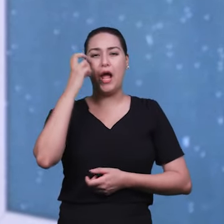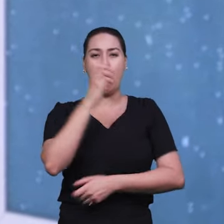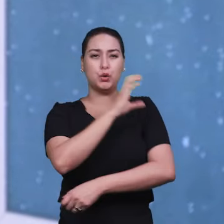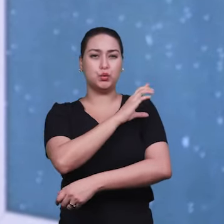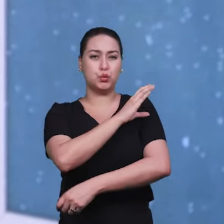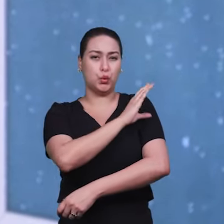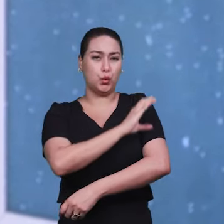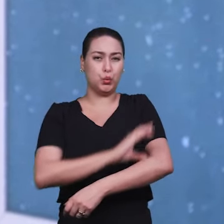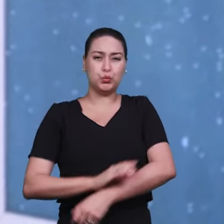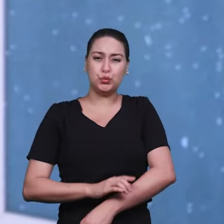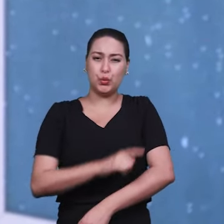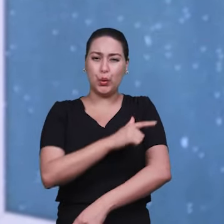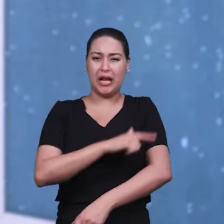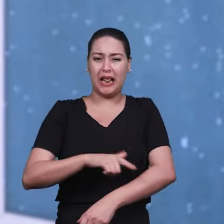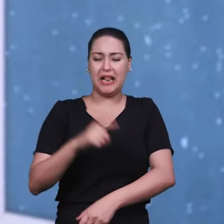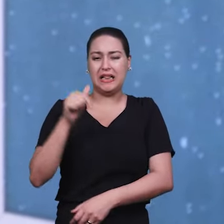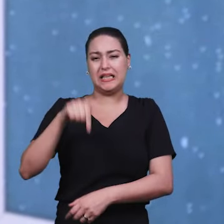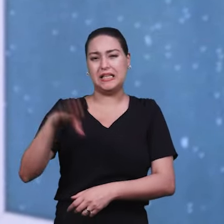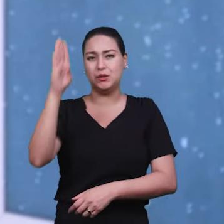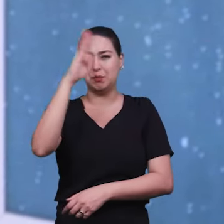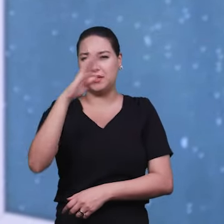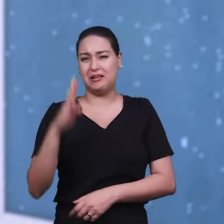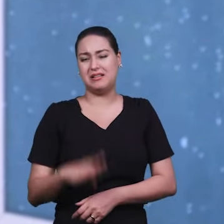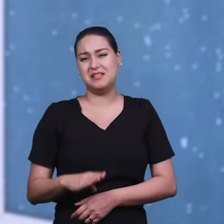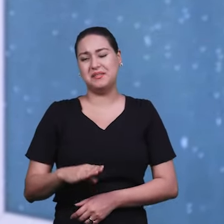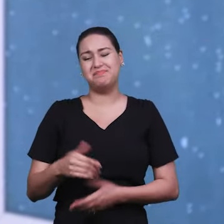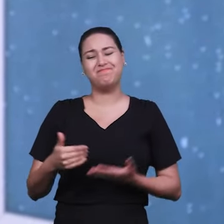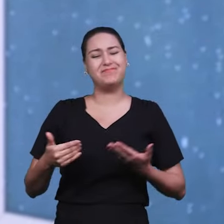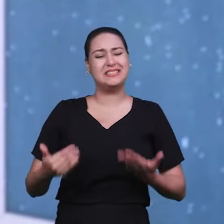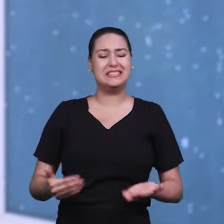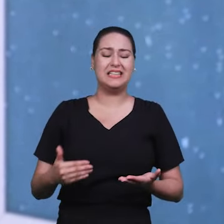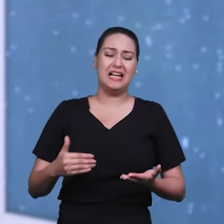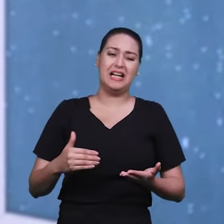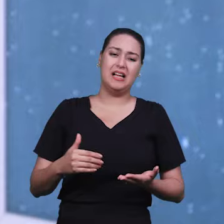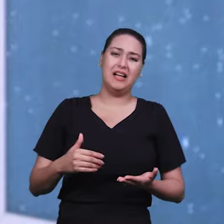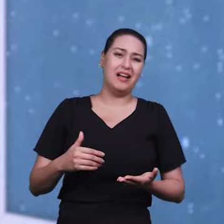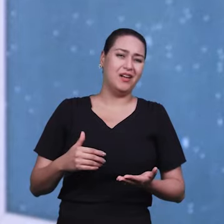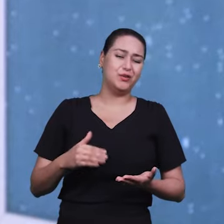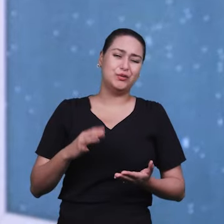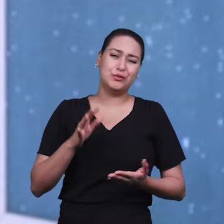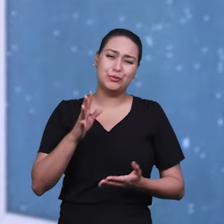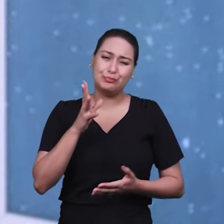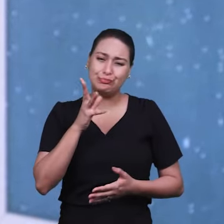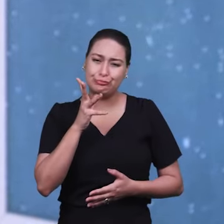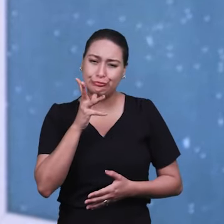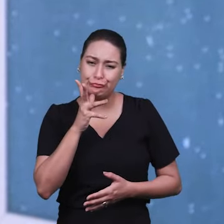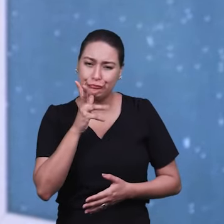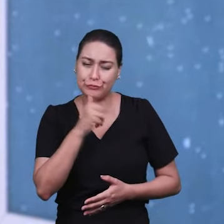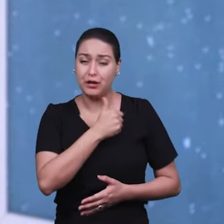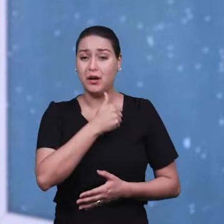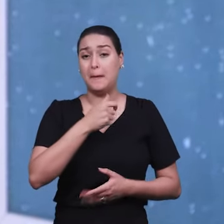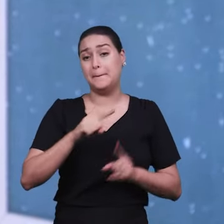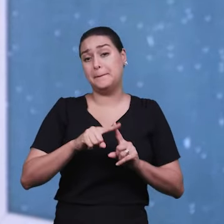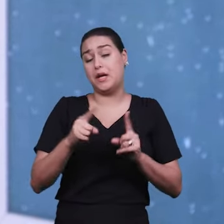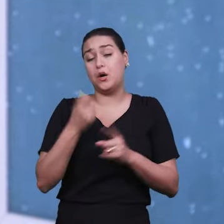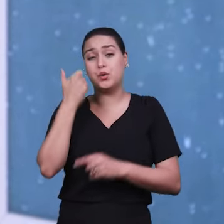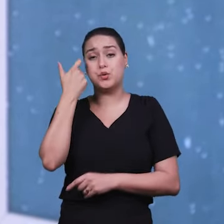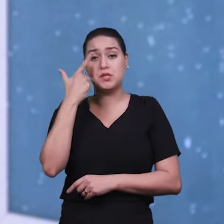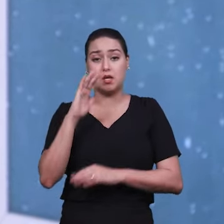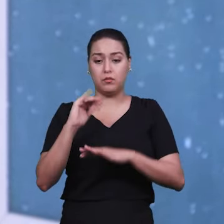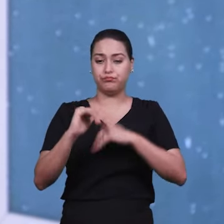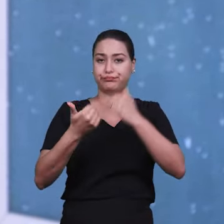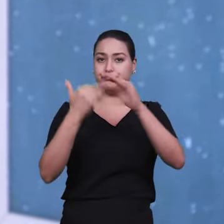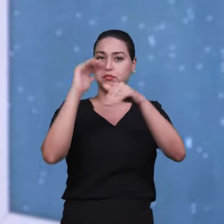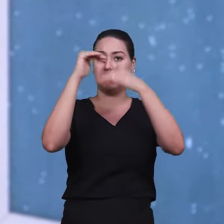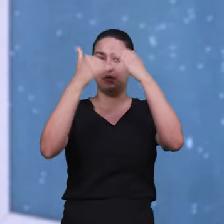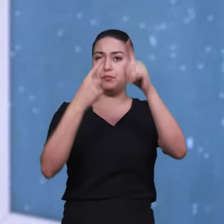Brasil, em relação à música, a gente engatinha, mas a gente tem conseguido grandes avanços em relação a isso, é questão cultural